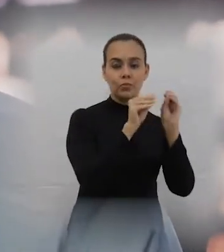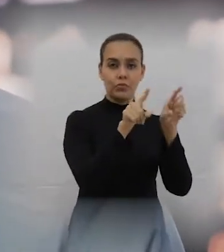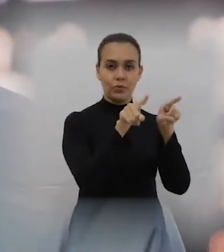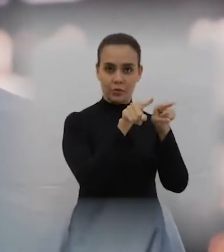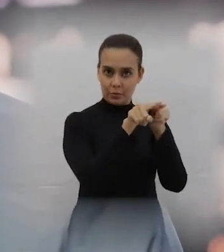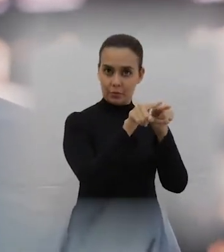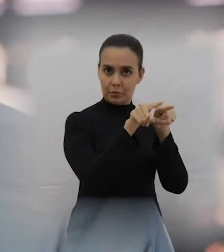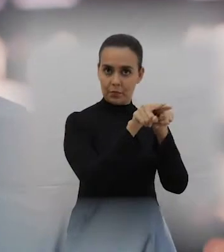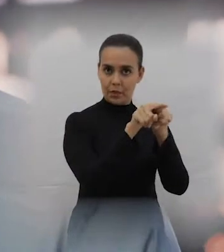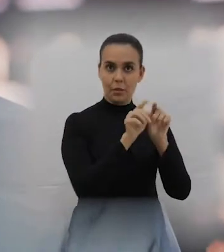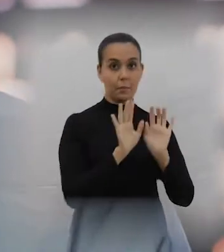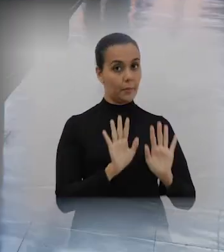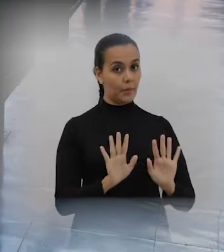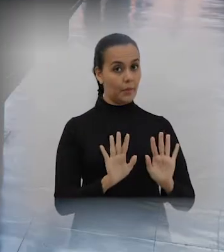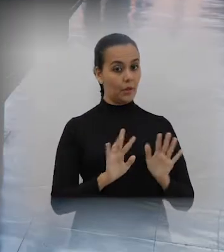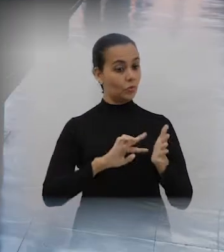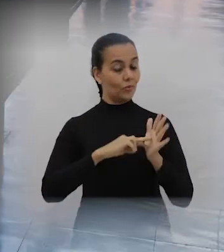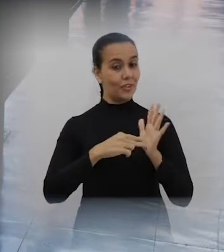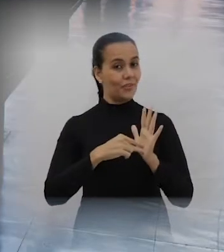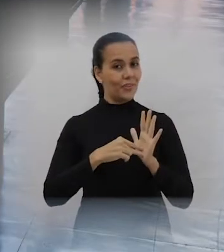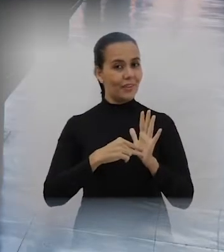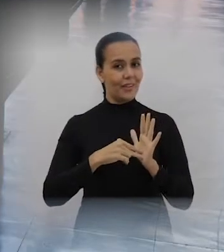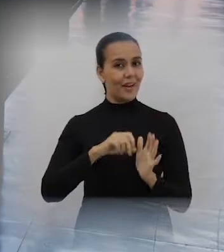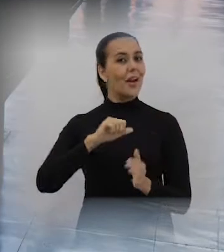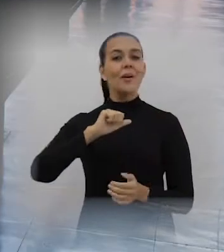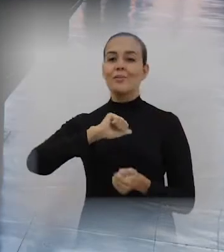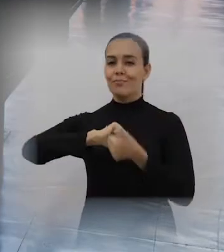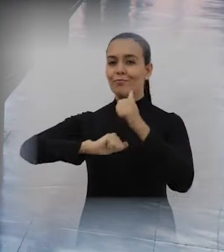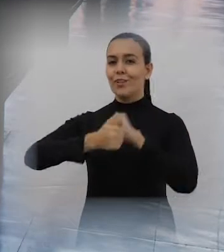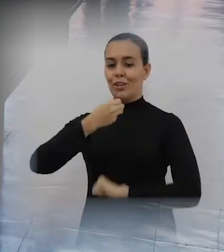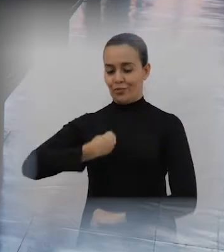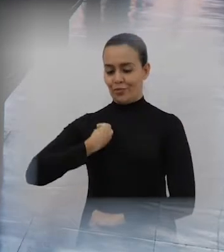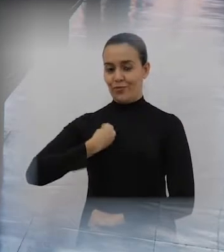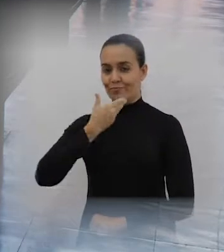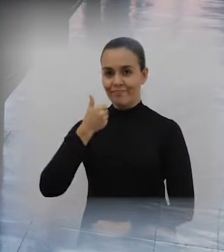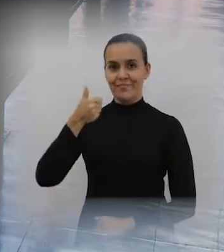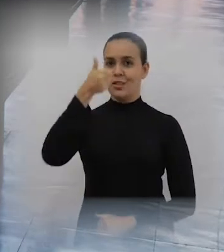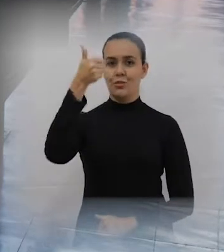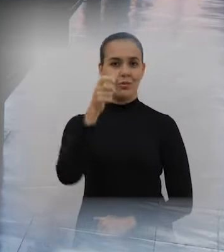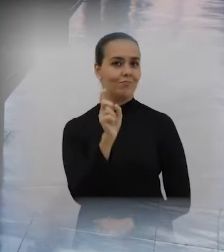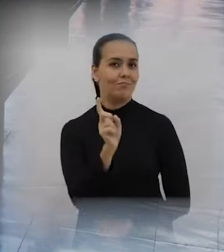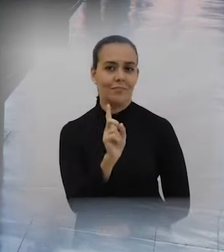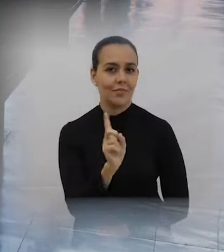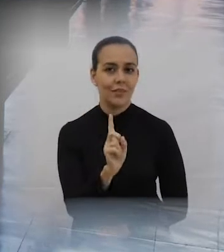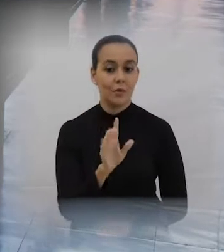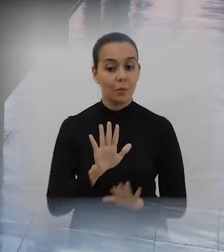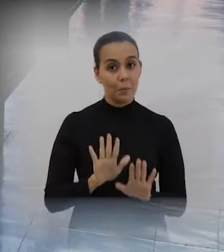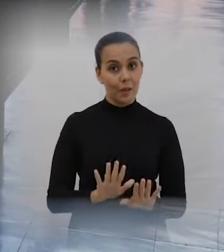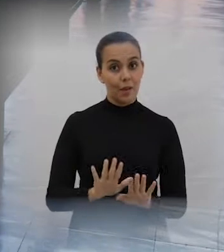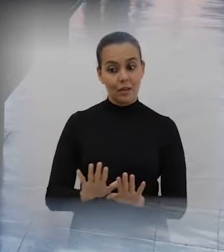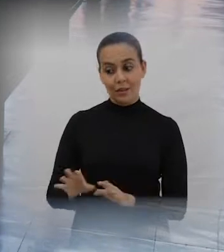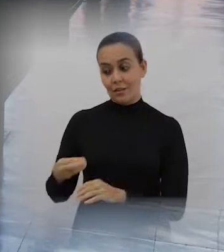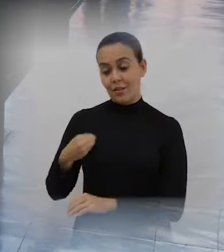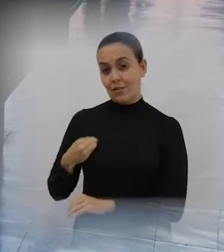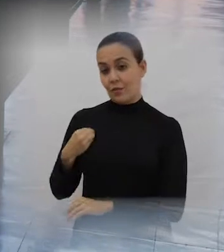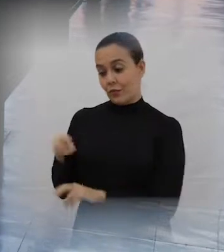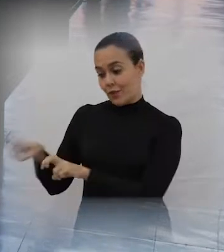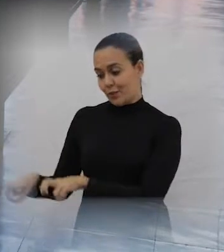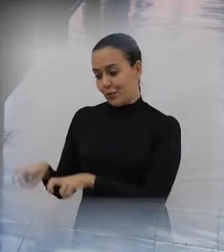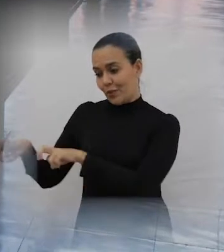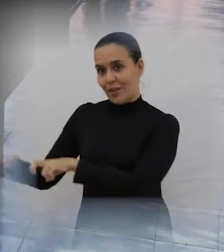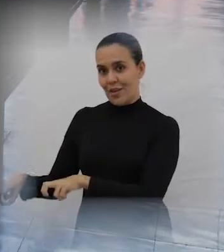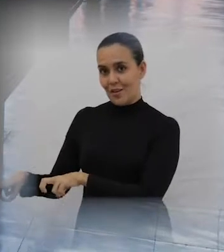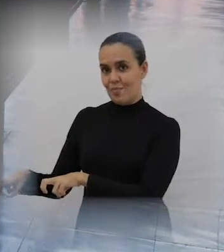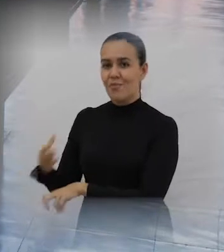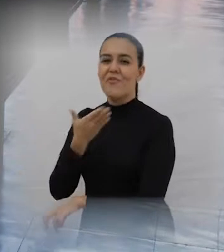de vida das pessoas, né? Claro que não. Por outro lado, a vida no campo também não é uma vida idílica, né? Como a gente pode imaginar. É uma vida feita